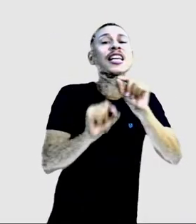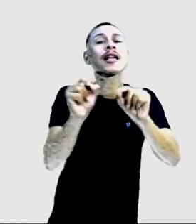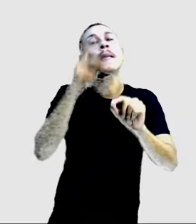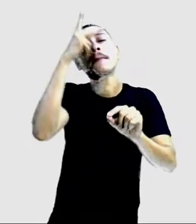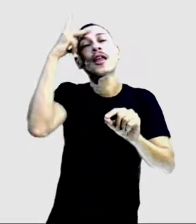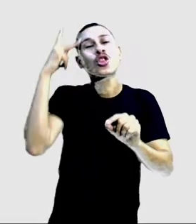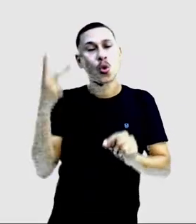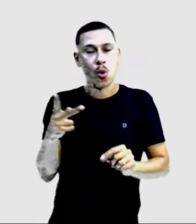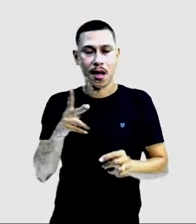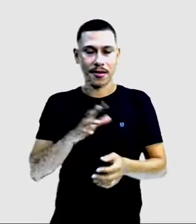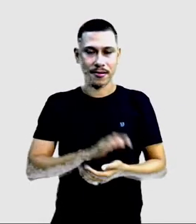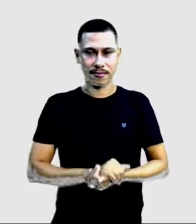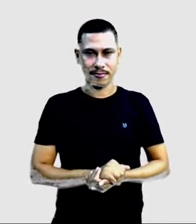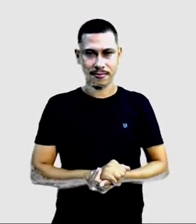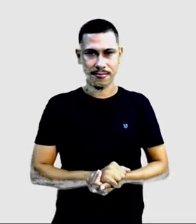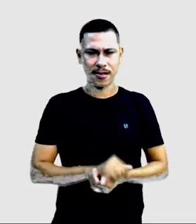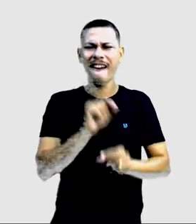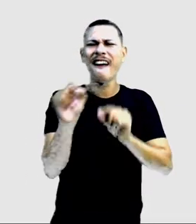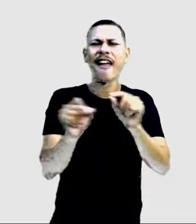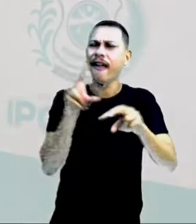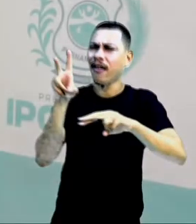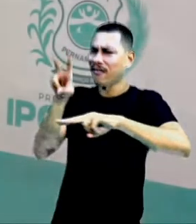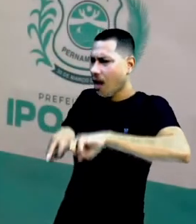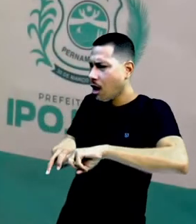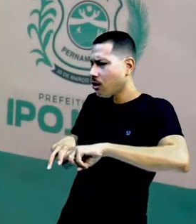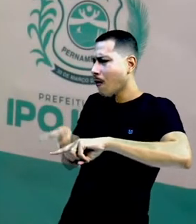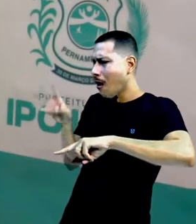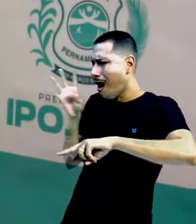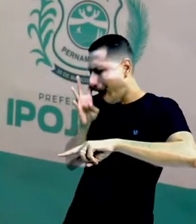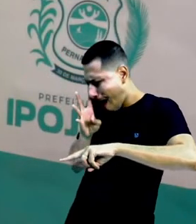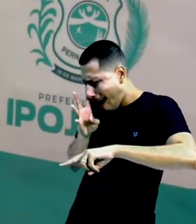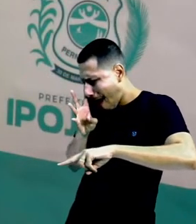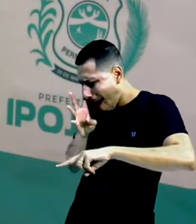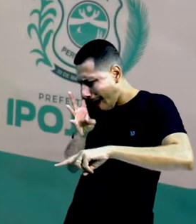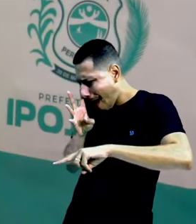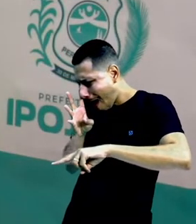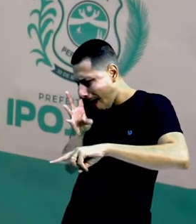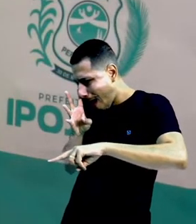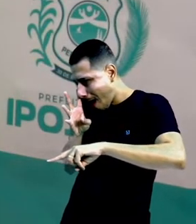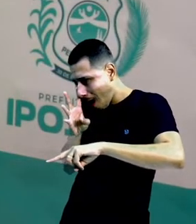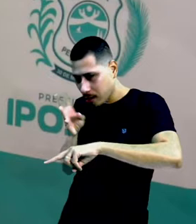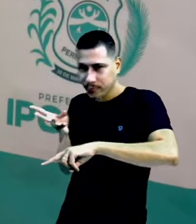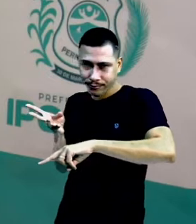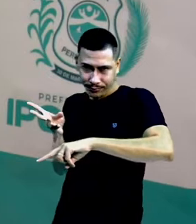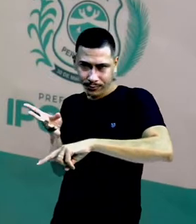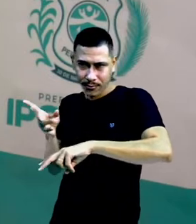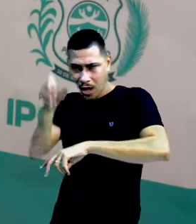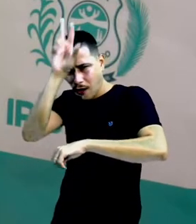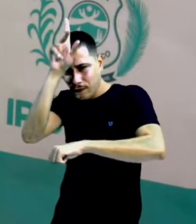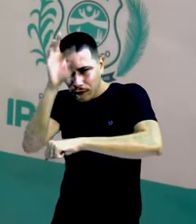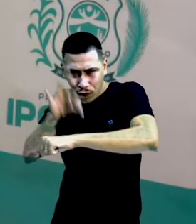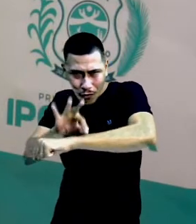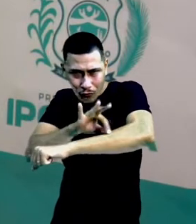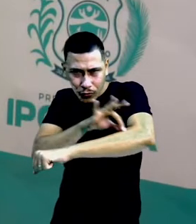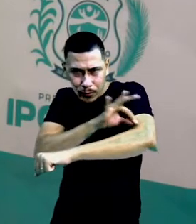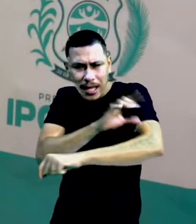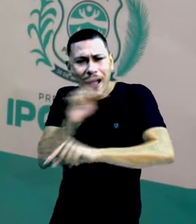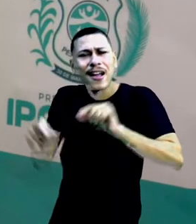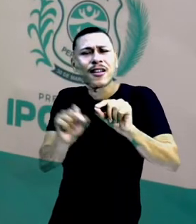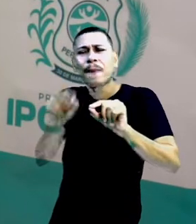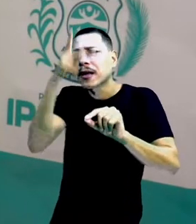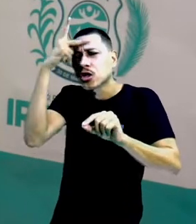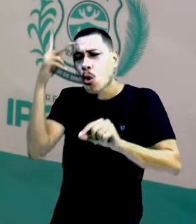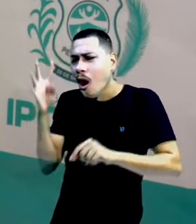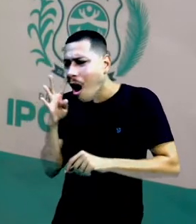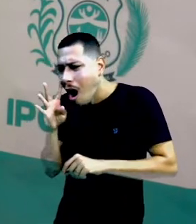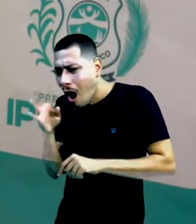Quem será que está lá sentadinha assim, observando o caminho das formigas? Formiga vai para lá, formiga vai para cá, formiga